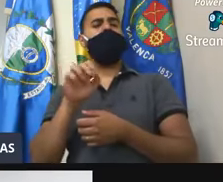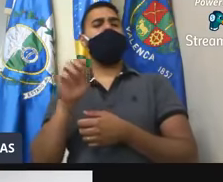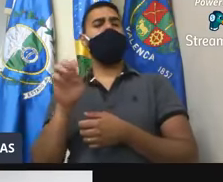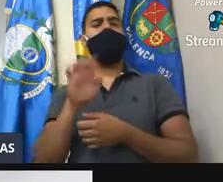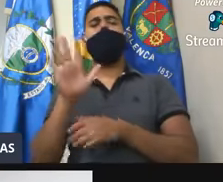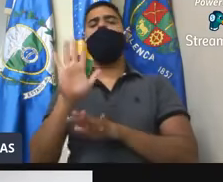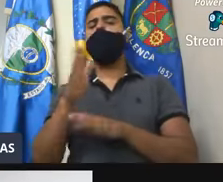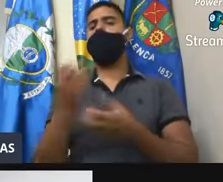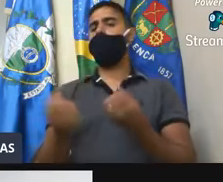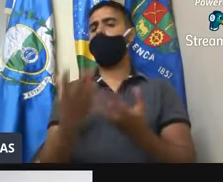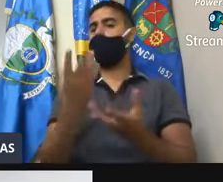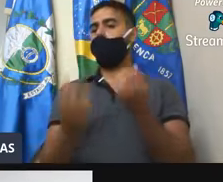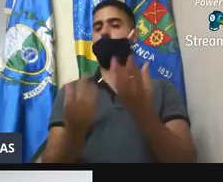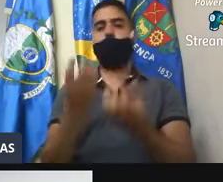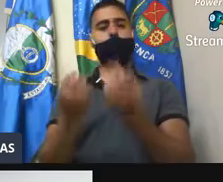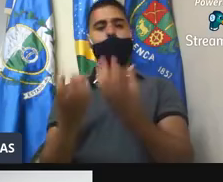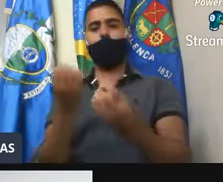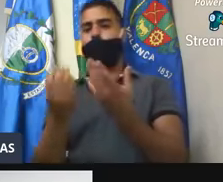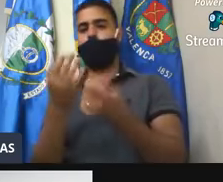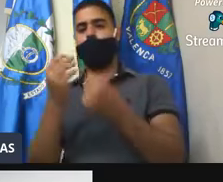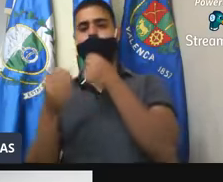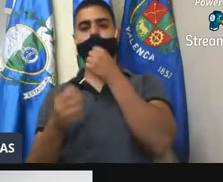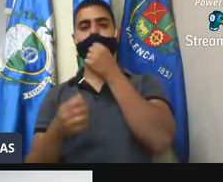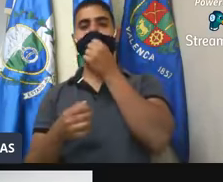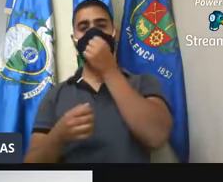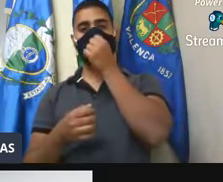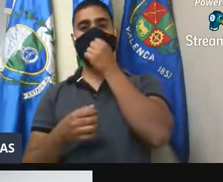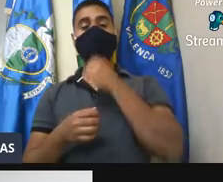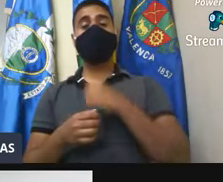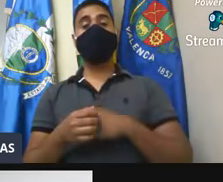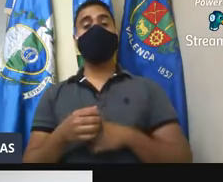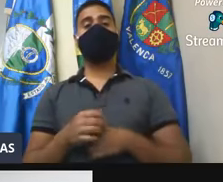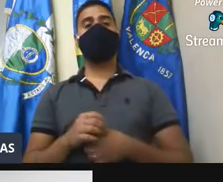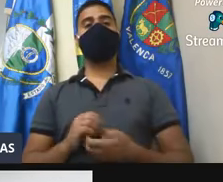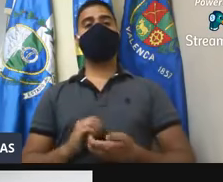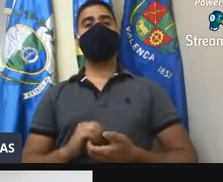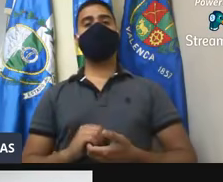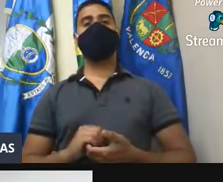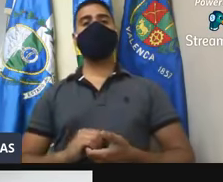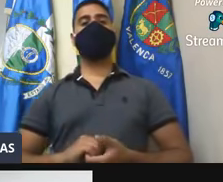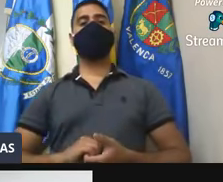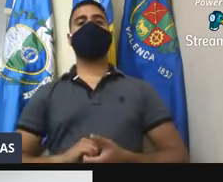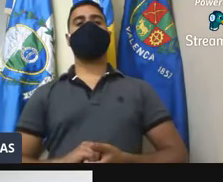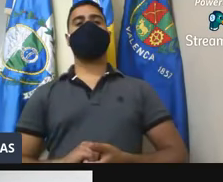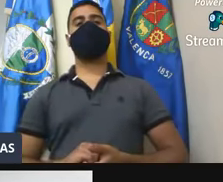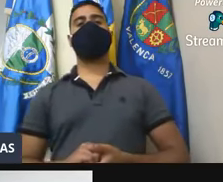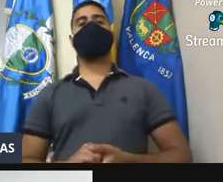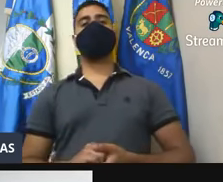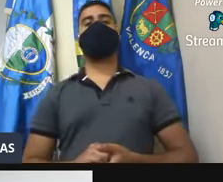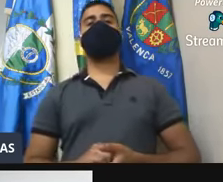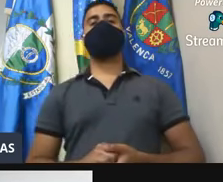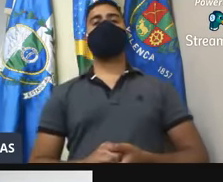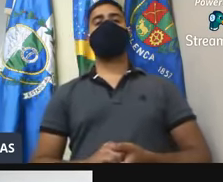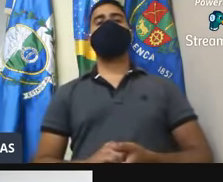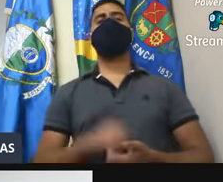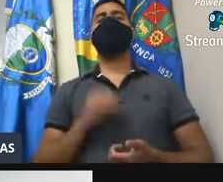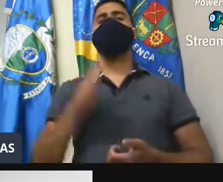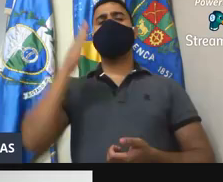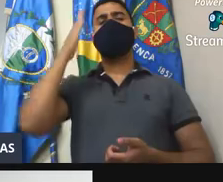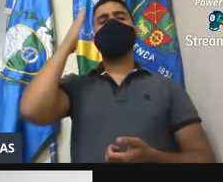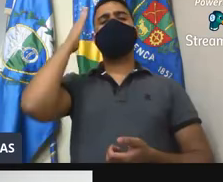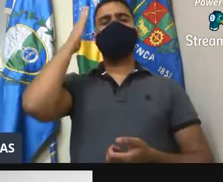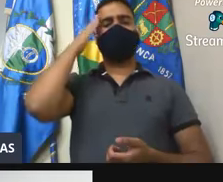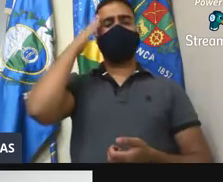mas a queimada está comendo solta, hein. Eu queria dizer o seguinte também, como todo mundo sabe também, tem uma grande